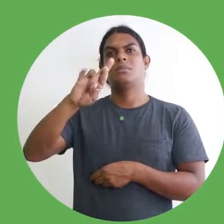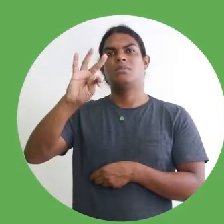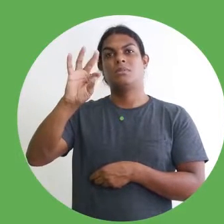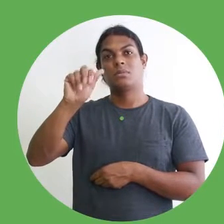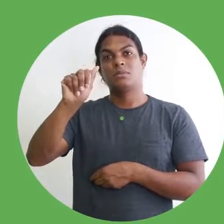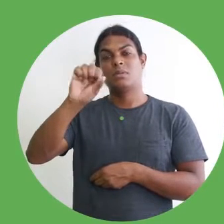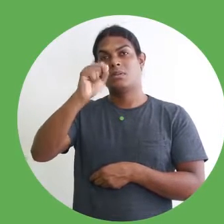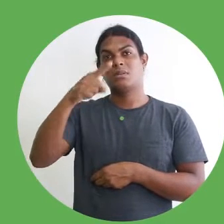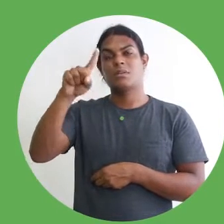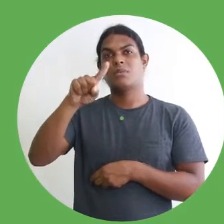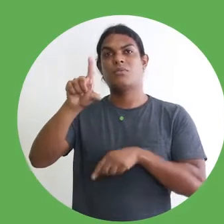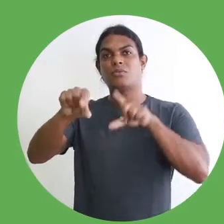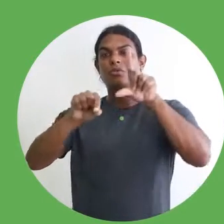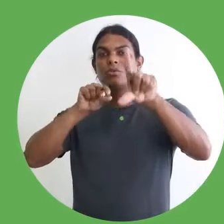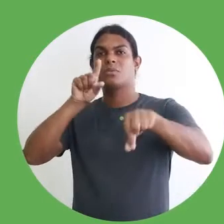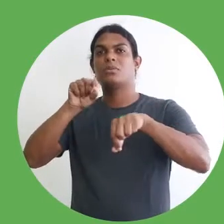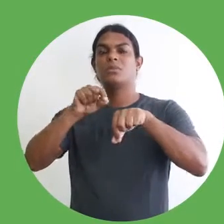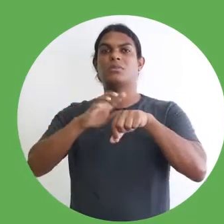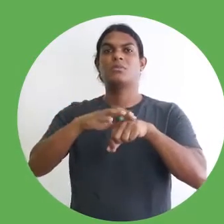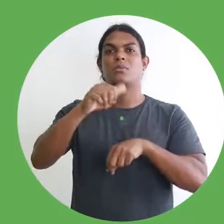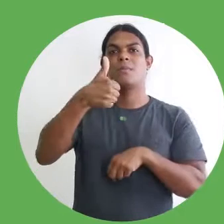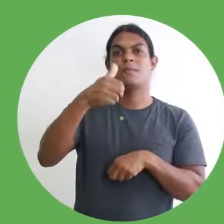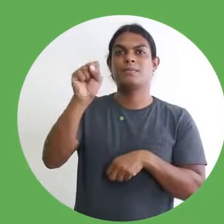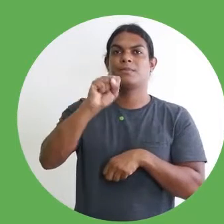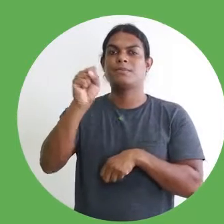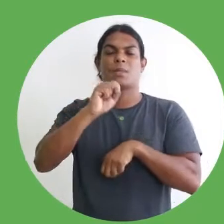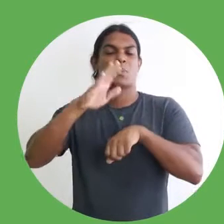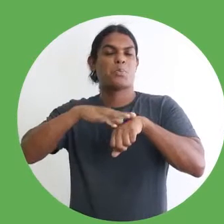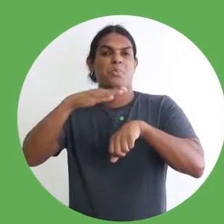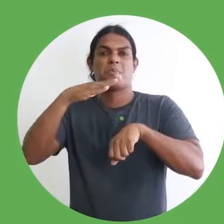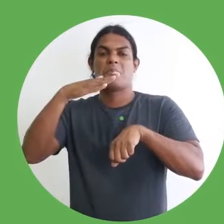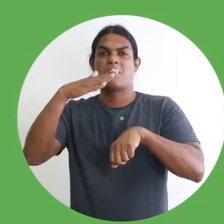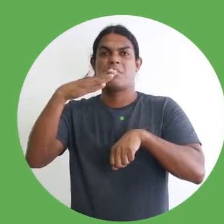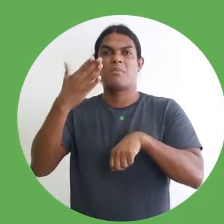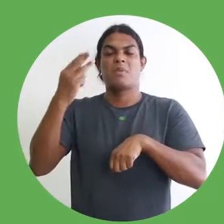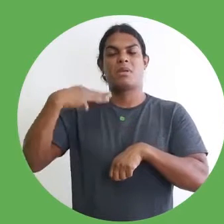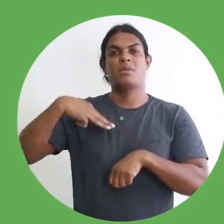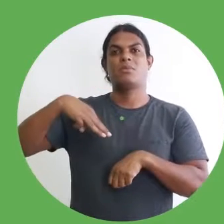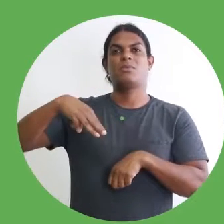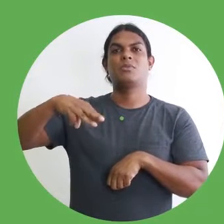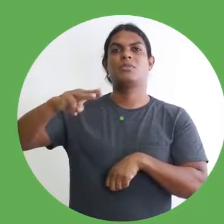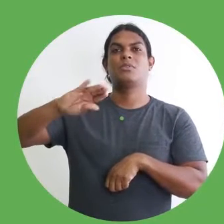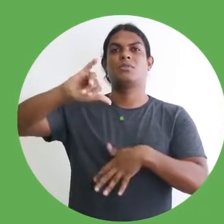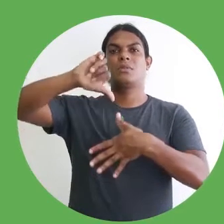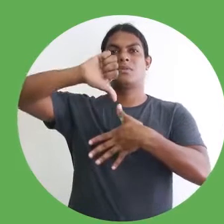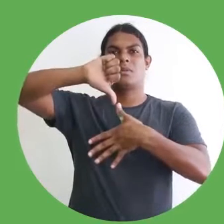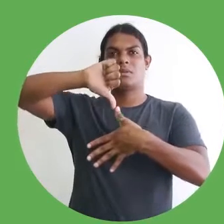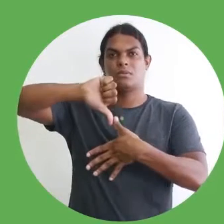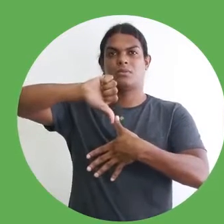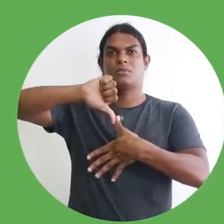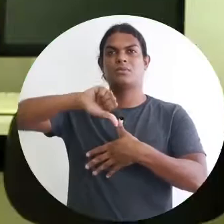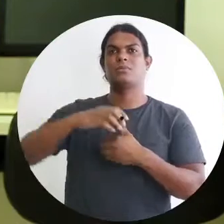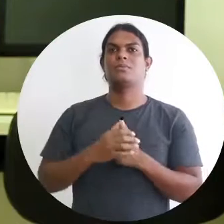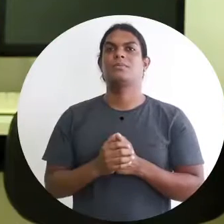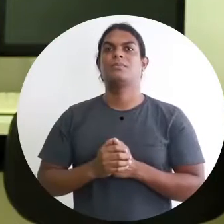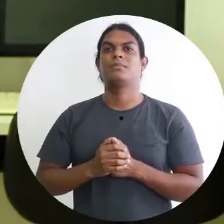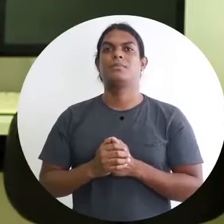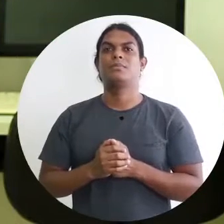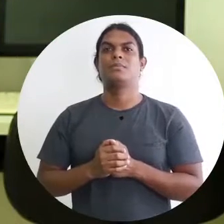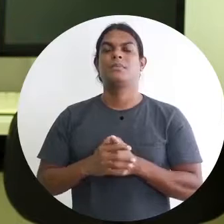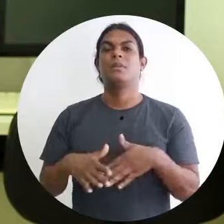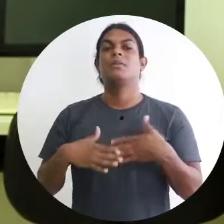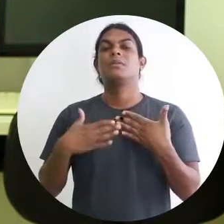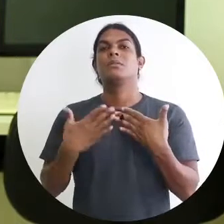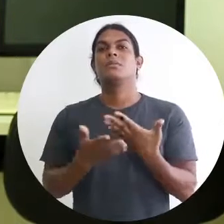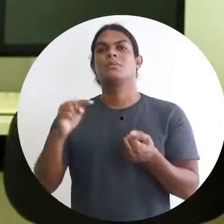o 18º melhor museu da América do Sul pelos usuários do site das viagens à Trip Division. Então, assim,